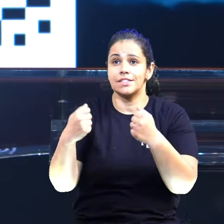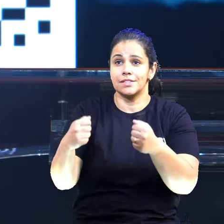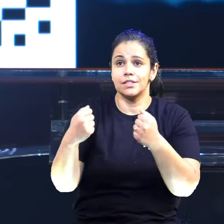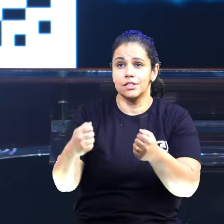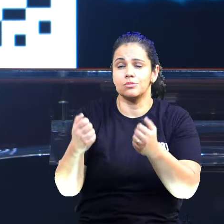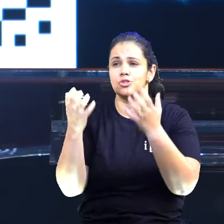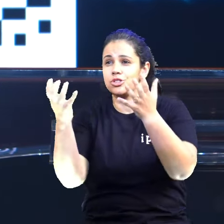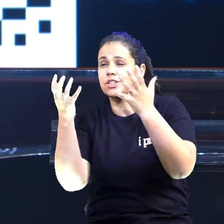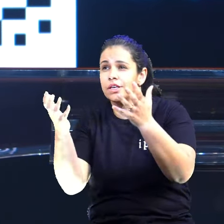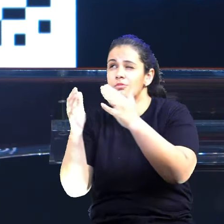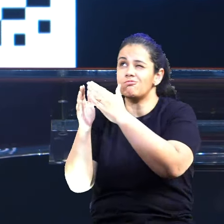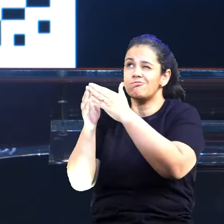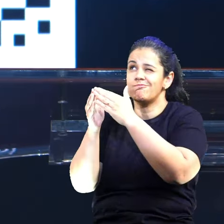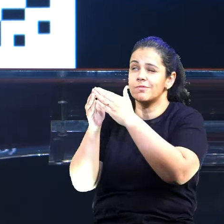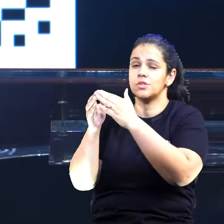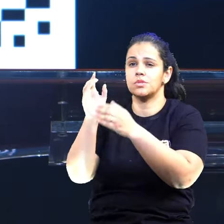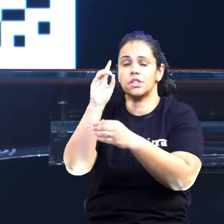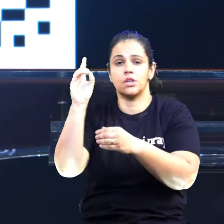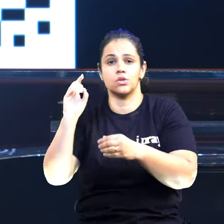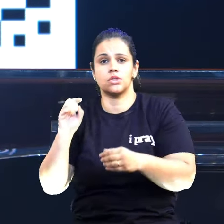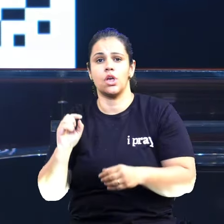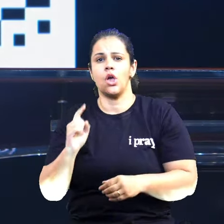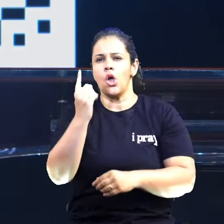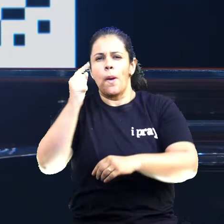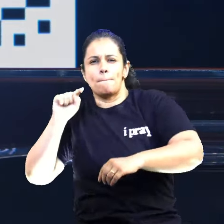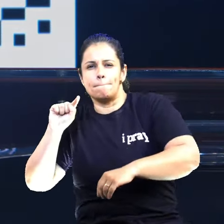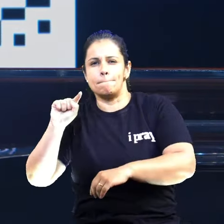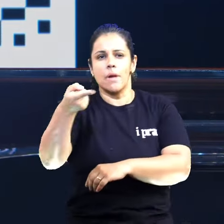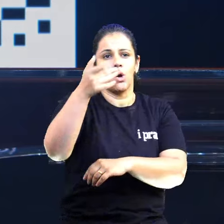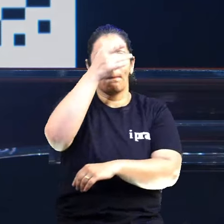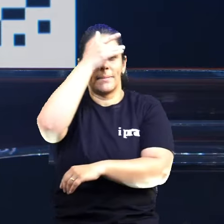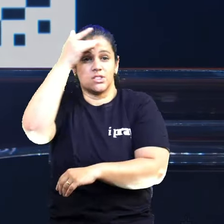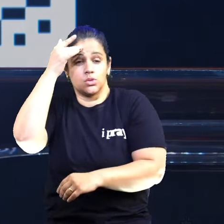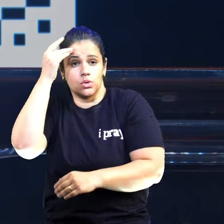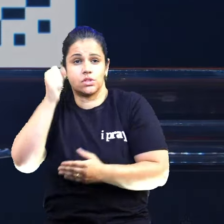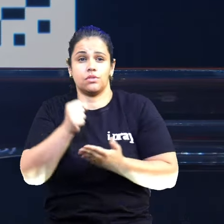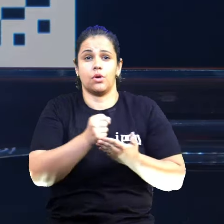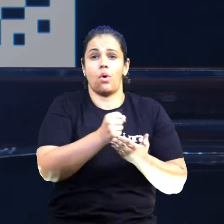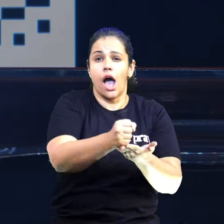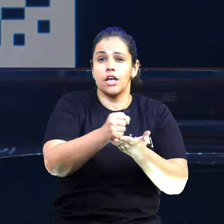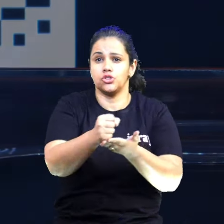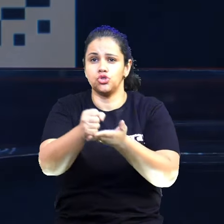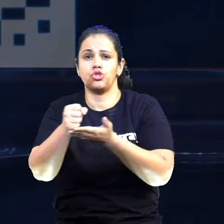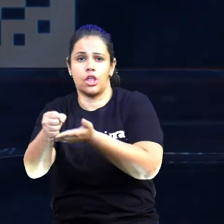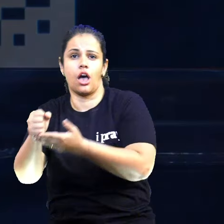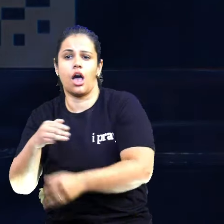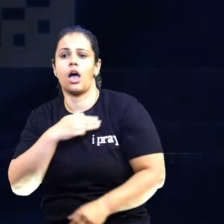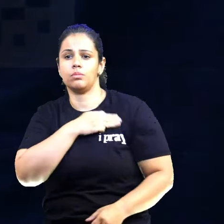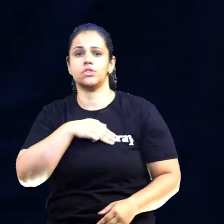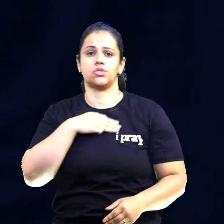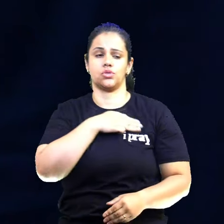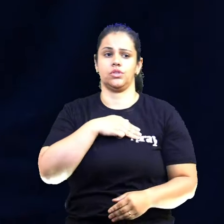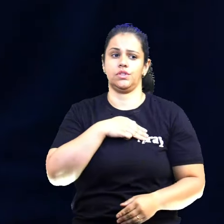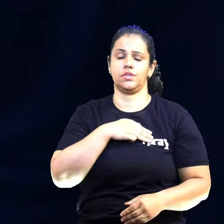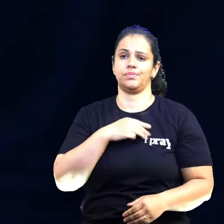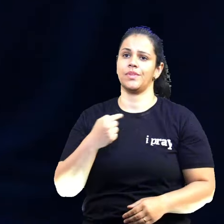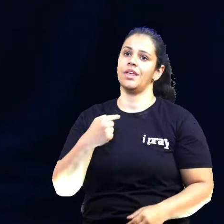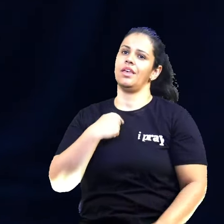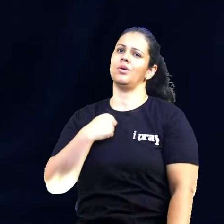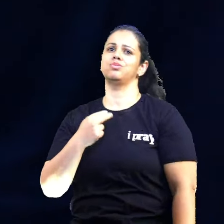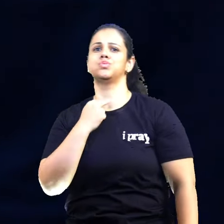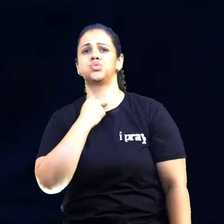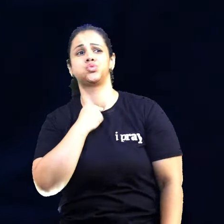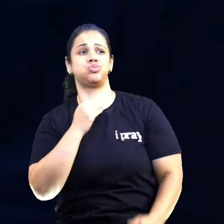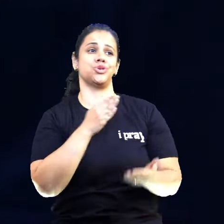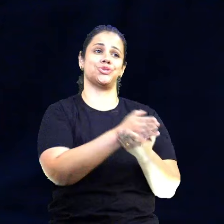o é isso? Pessoas, que vão entender assim, olha pastor, ele está indo, eu não posso ir, então eu vou fazer a minha parte, eu